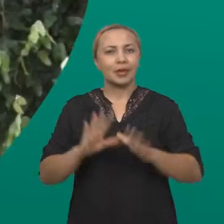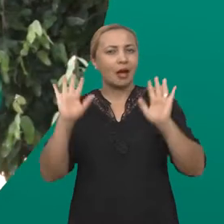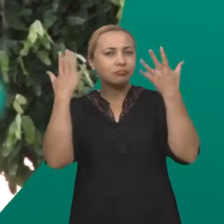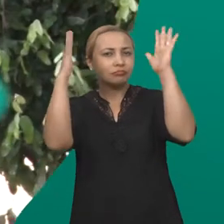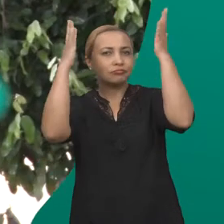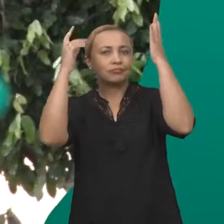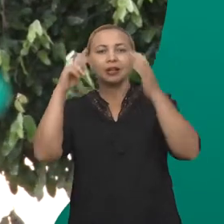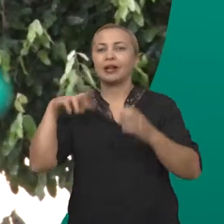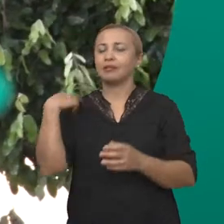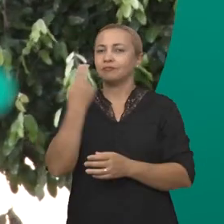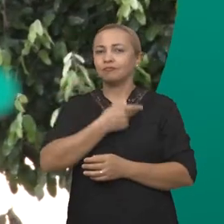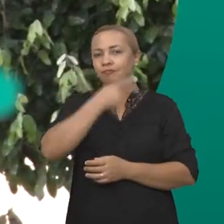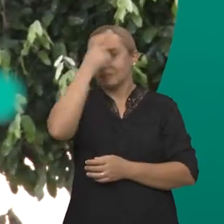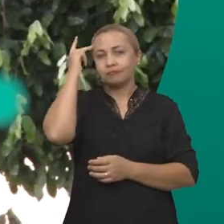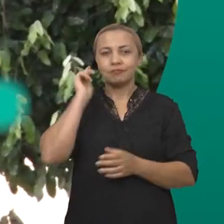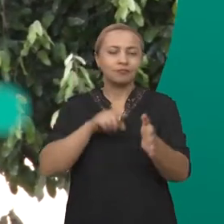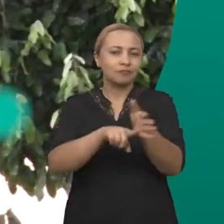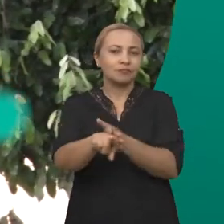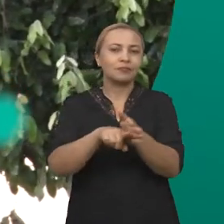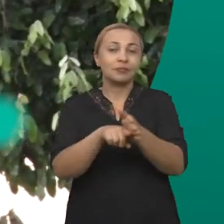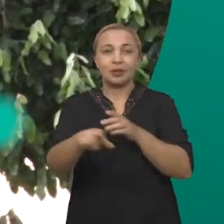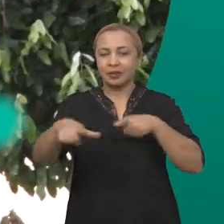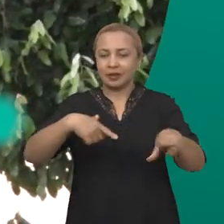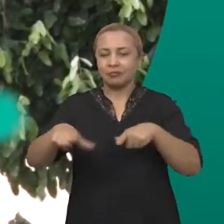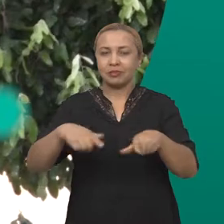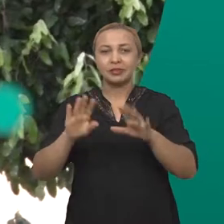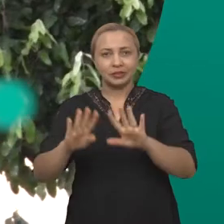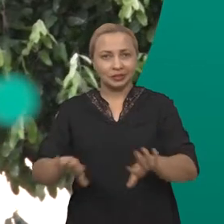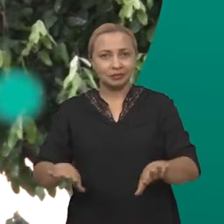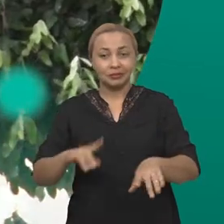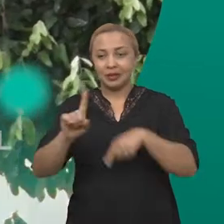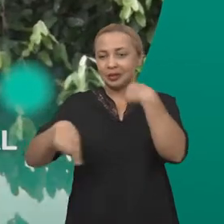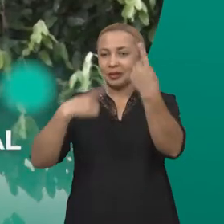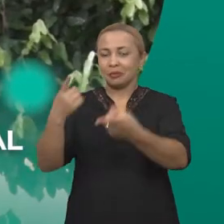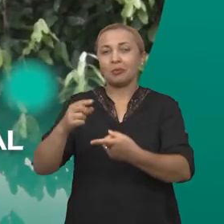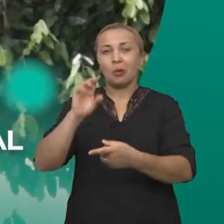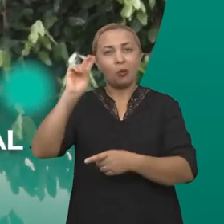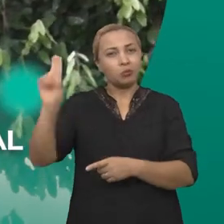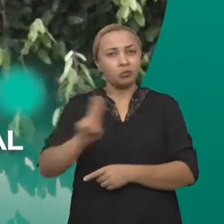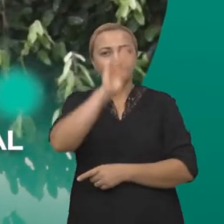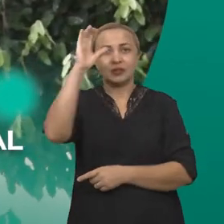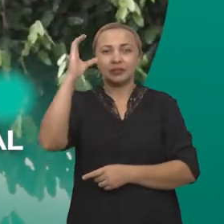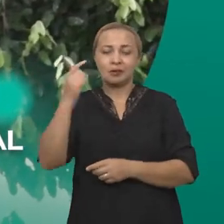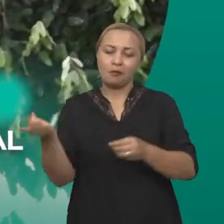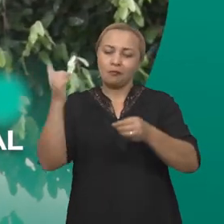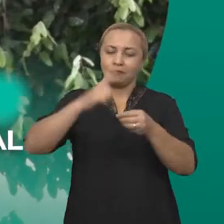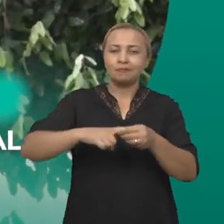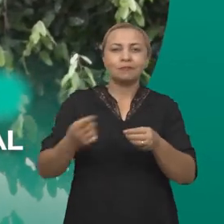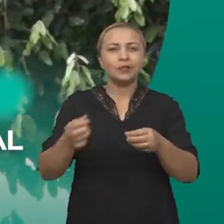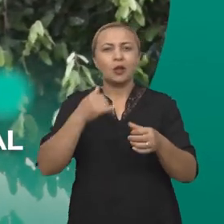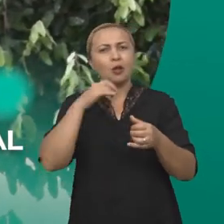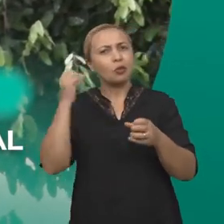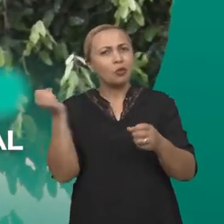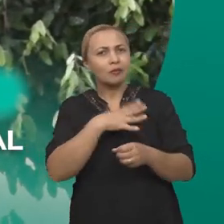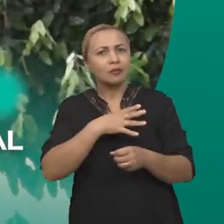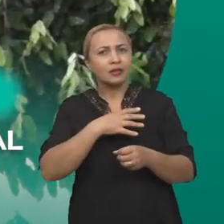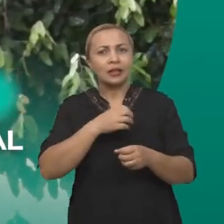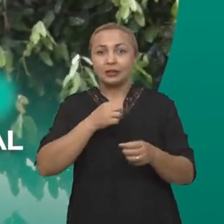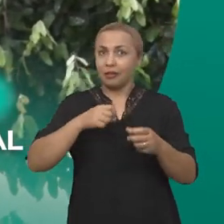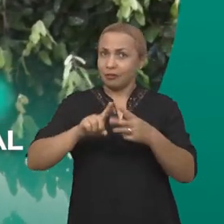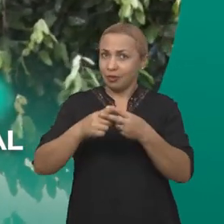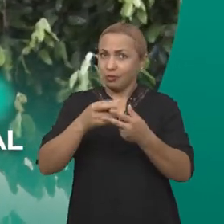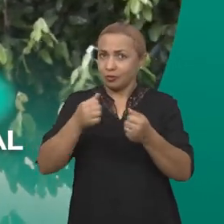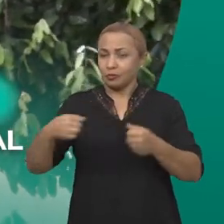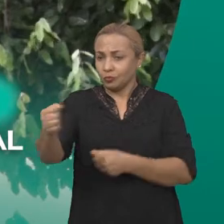Parabéns aos nossos pesquisadores por trabalhos como este. E daqui a pouco o Universo Ciência volta trazendo novidades no mercado da cerveja